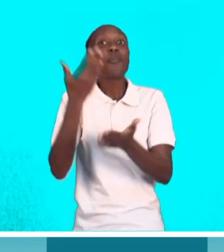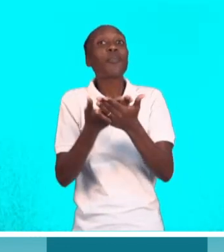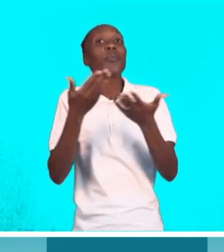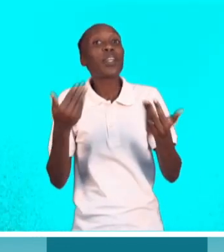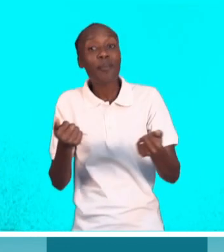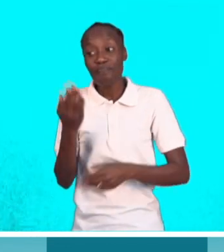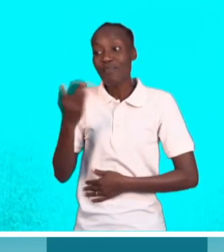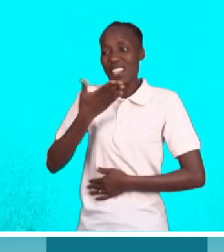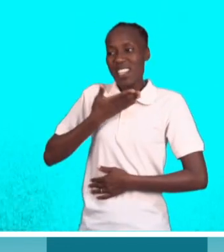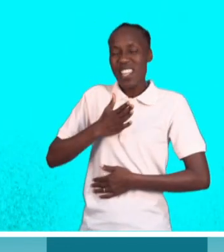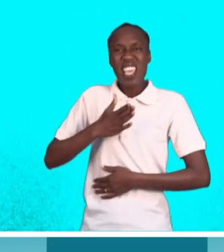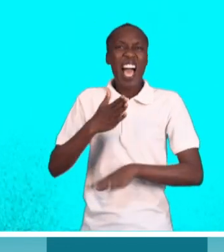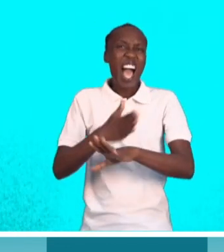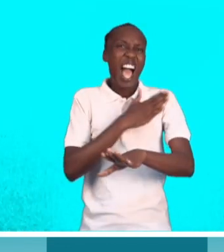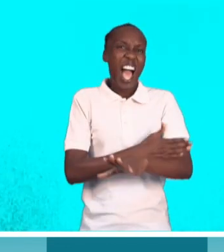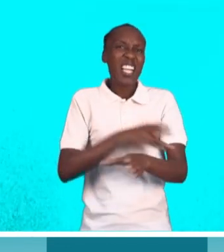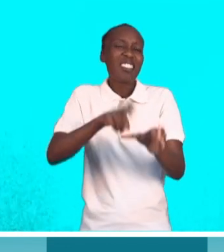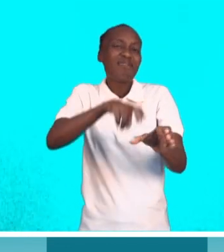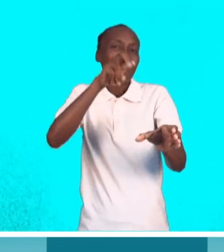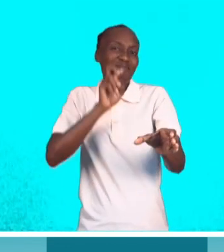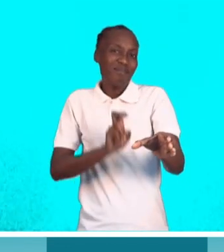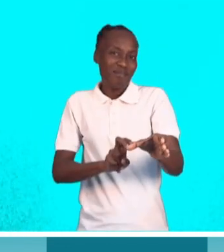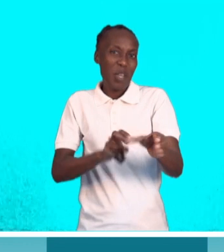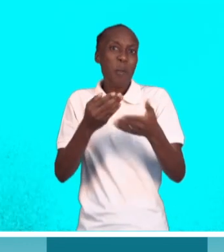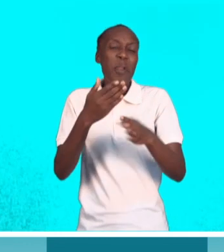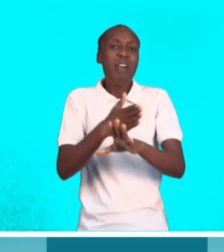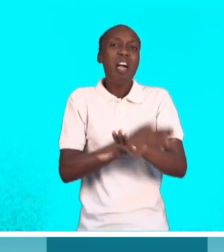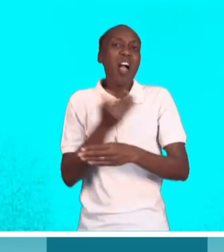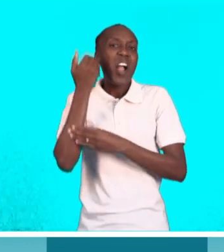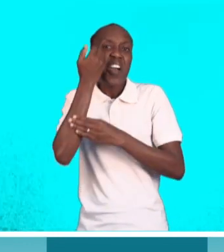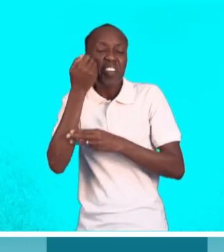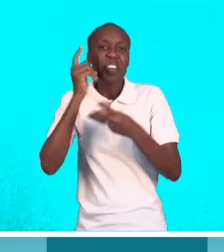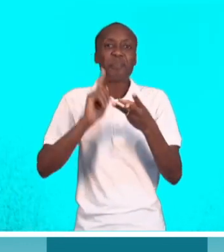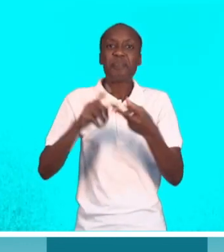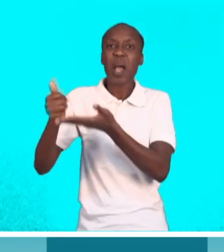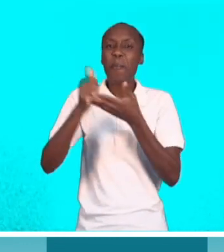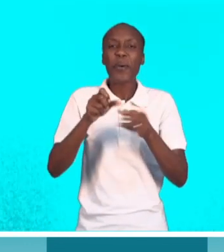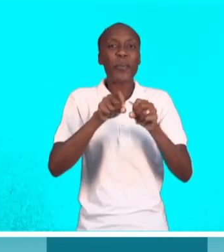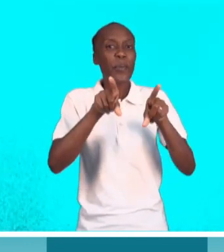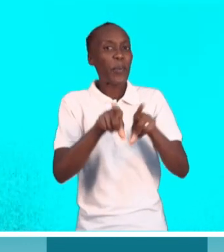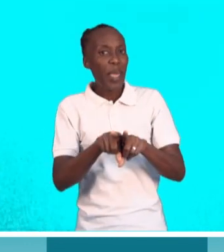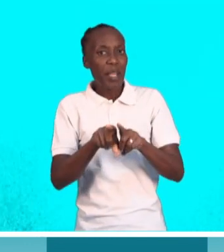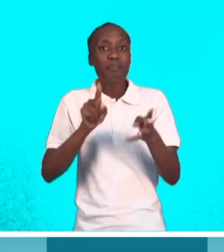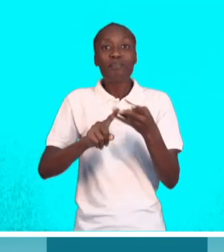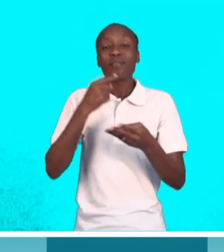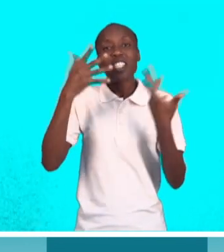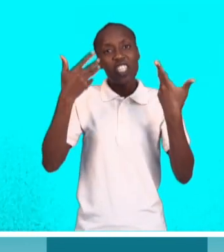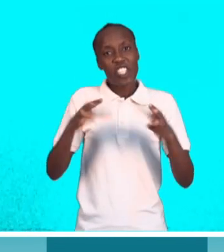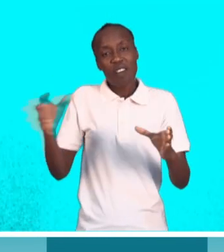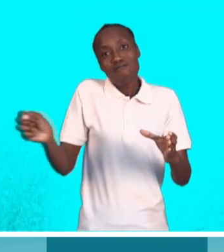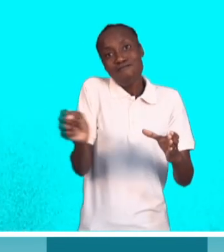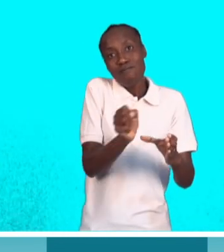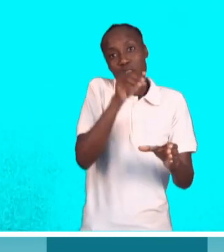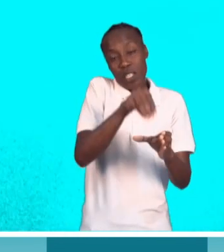motivos. Tivemos vontade de desistir porque não conseguíamos ter o carinho e o apoio dos colegas, mas o fato de termos